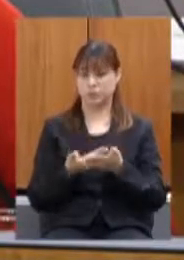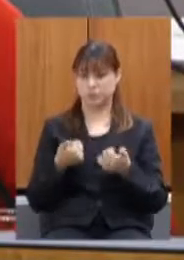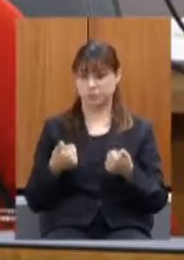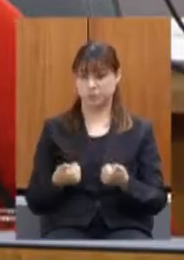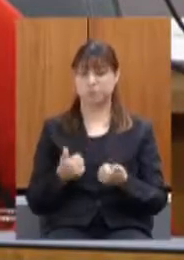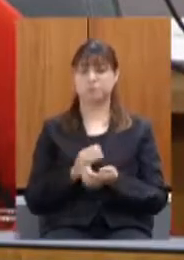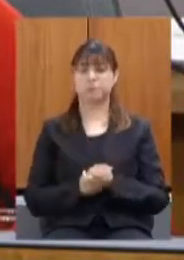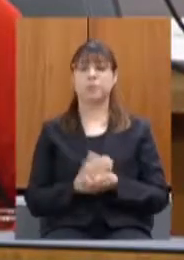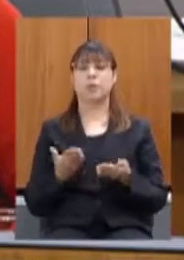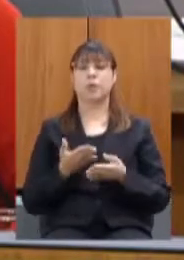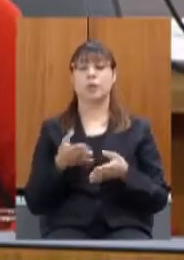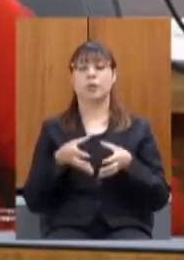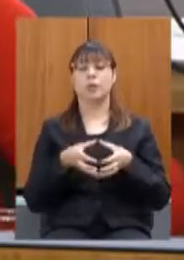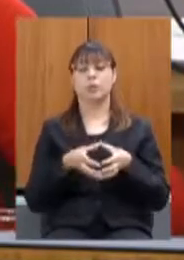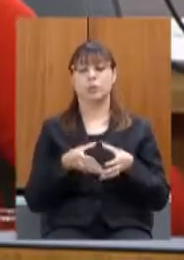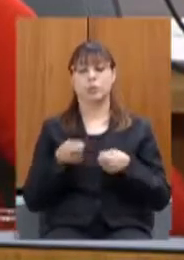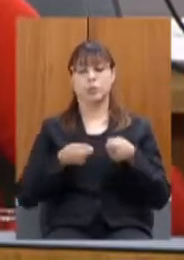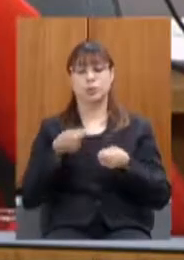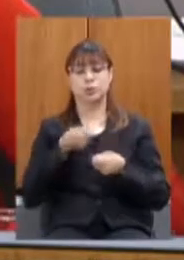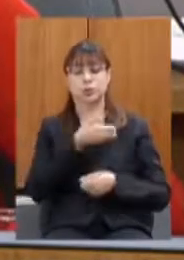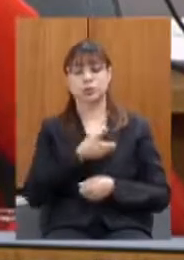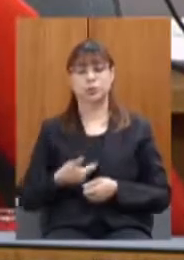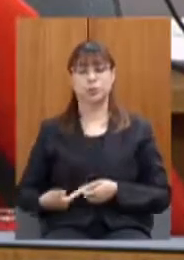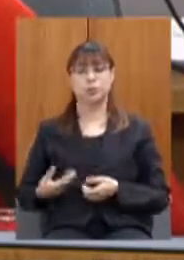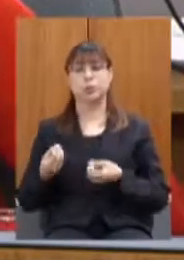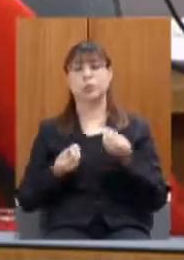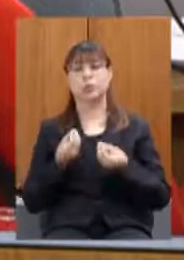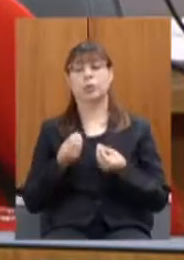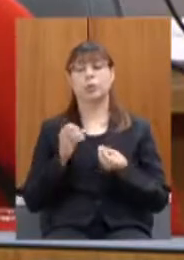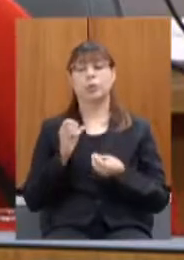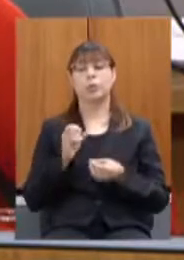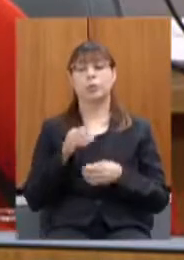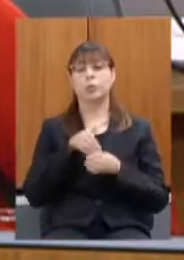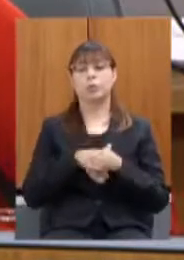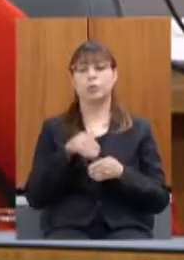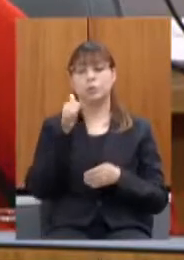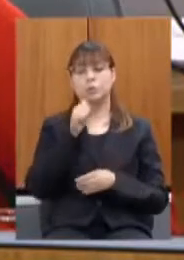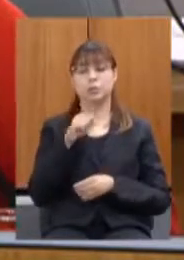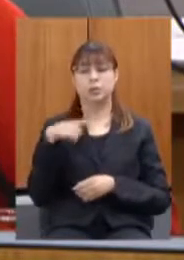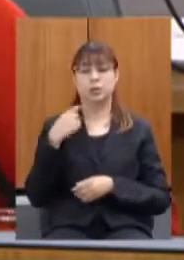na comissão de administração pública como vota a deputada Celise Laviola